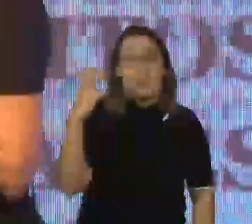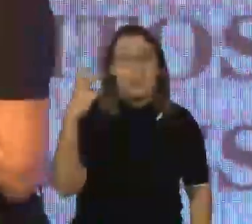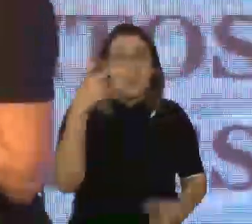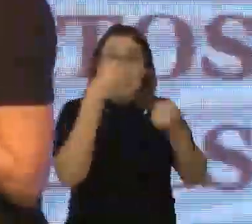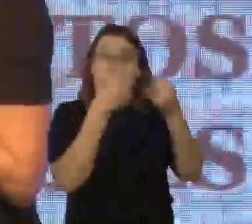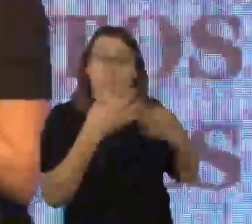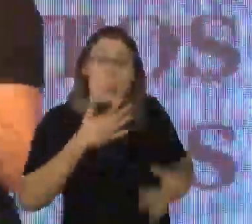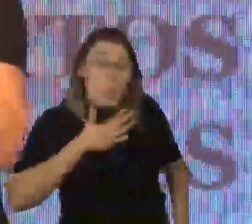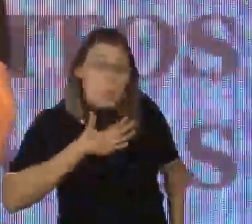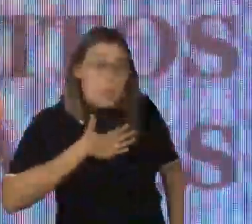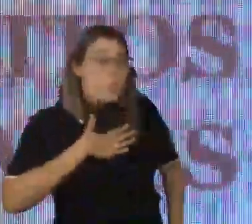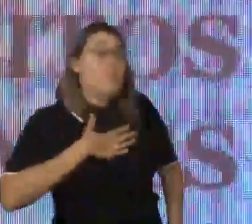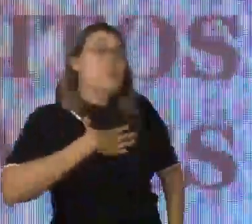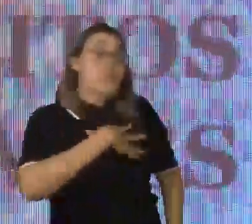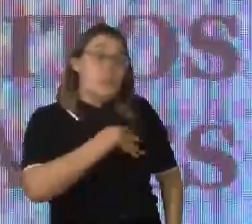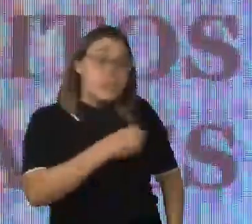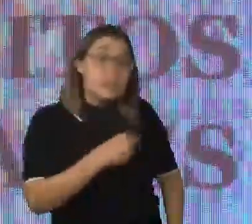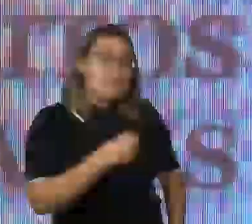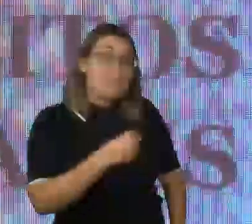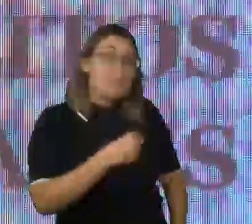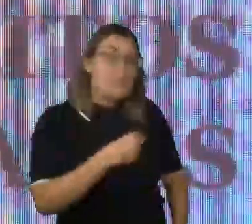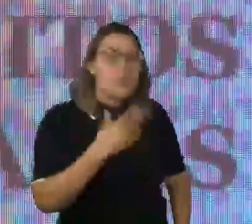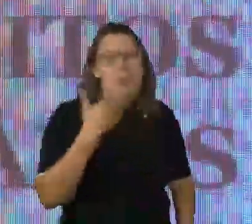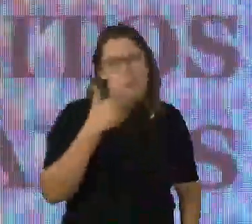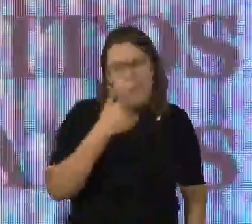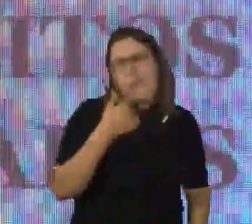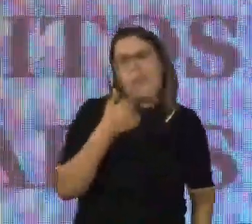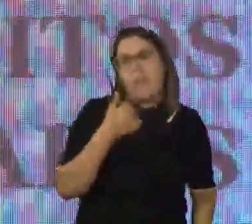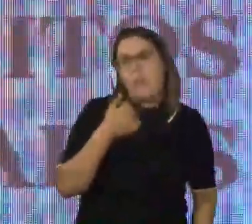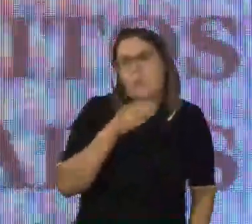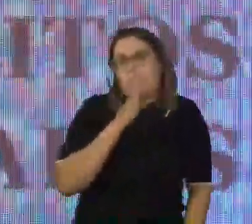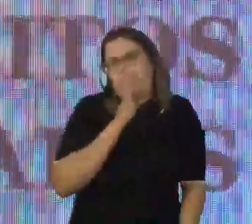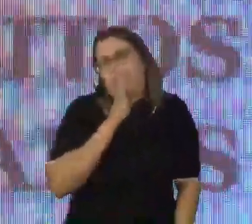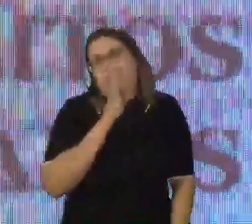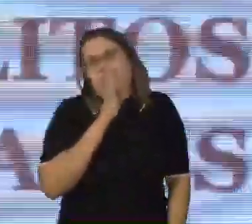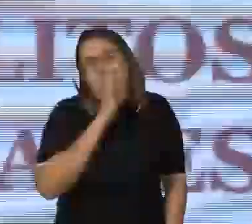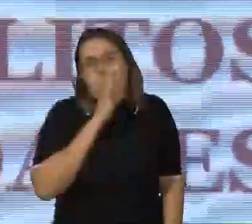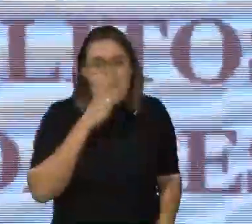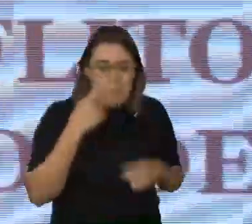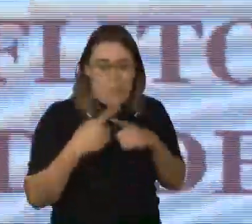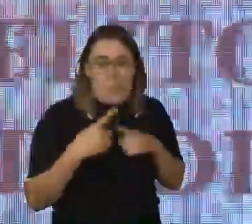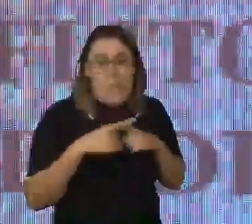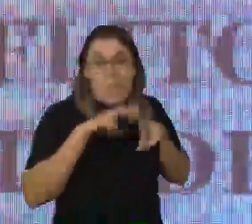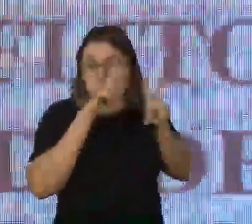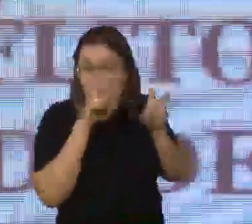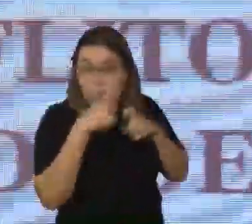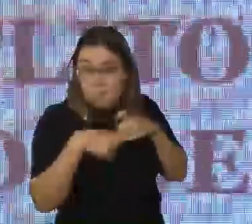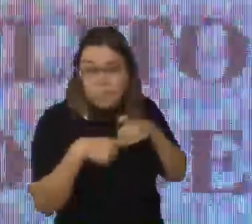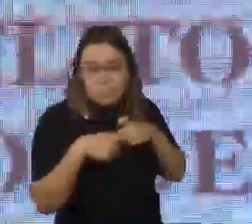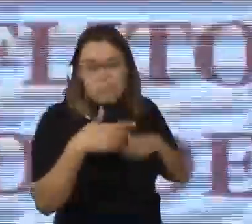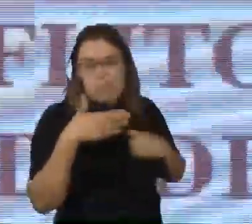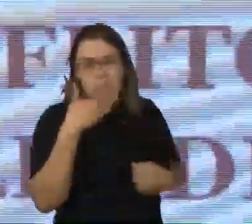filho sobre isso. Então, aí vem a negação. É melhor, então, não falar sobre nada, esse tipo de assunto não é para